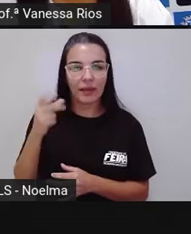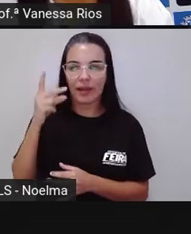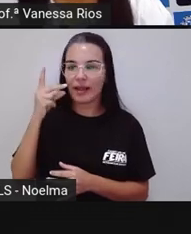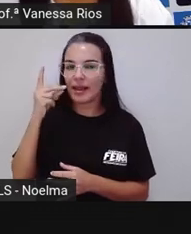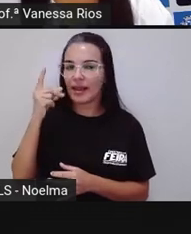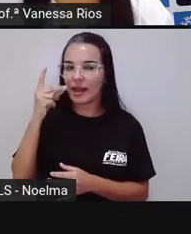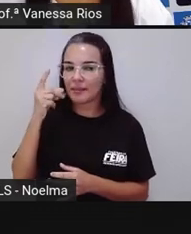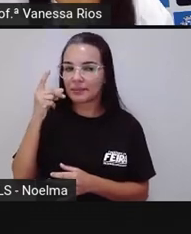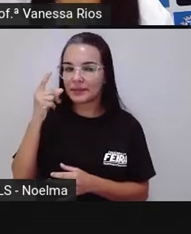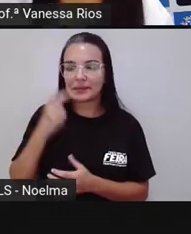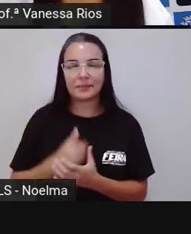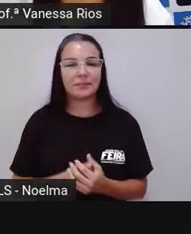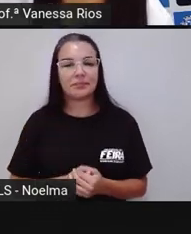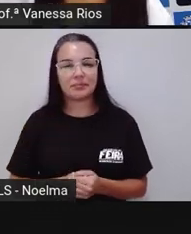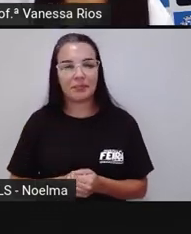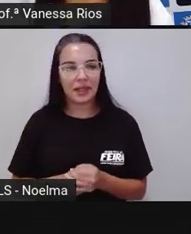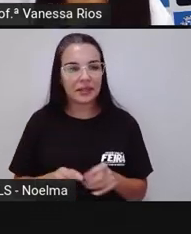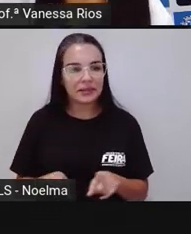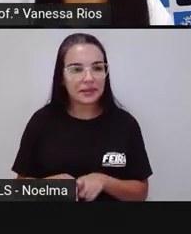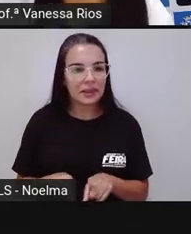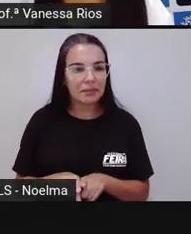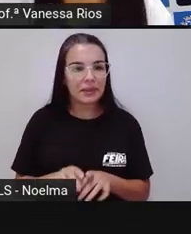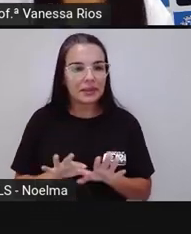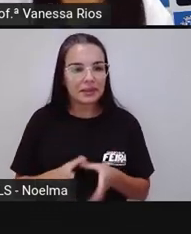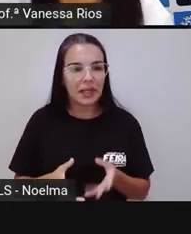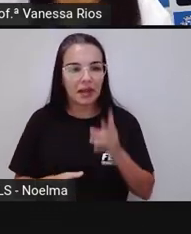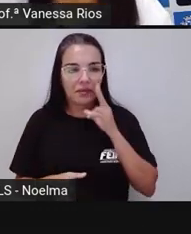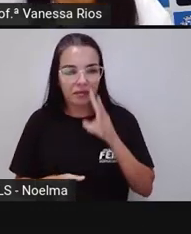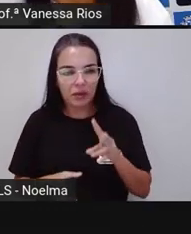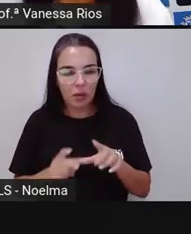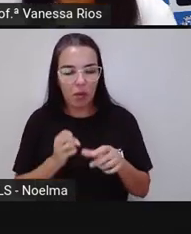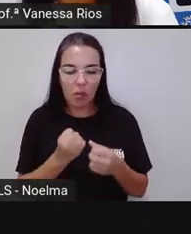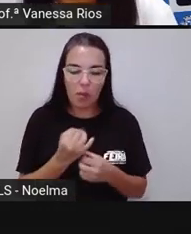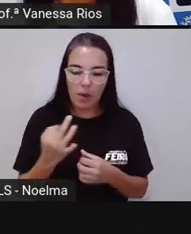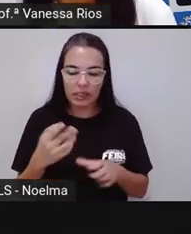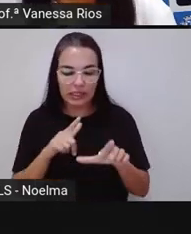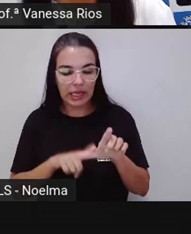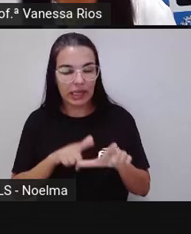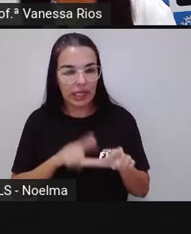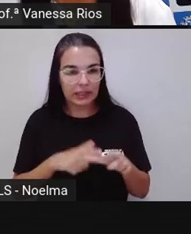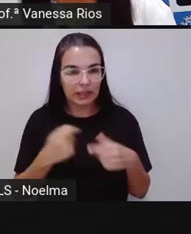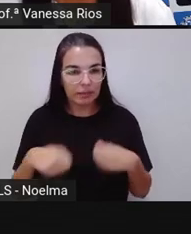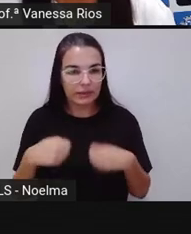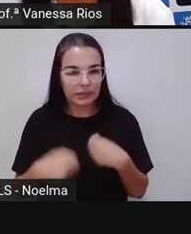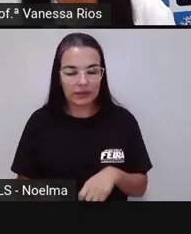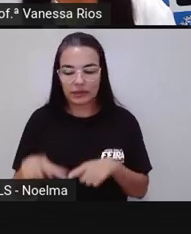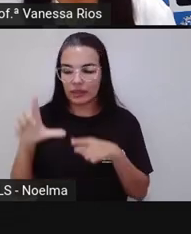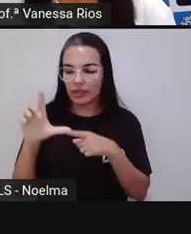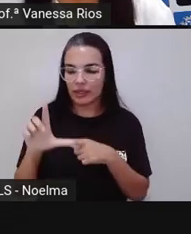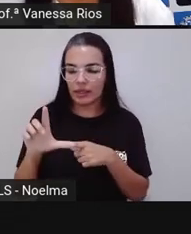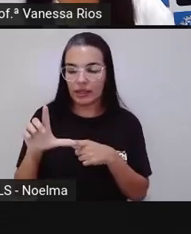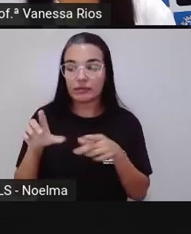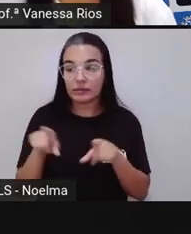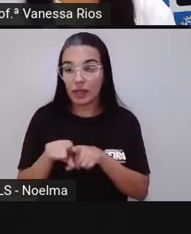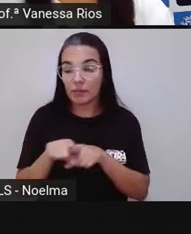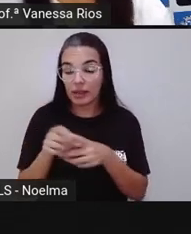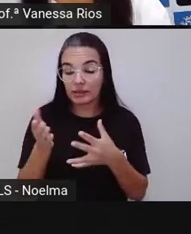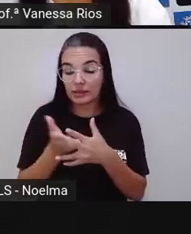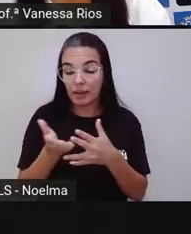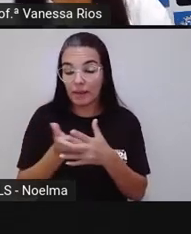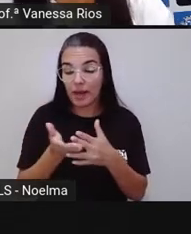a palavra lápis e a gente já observou as letras que estão necessárias para a escrita dessa palavra. A Pró também